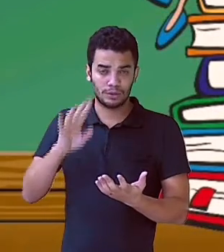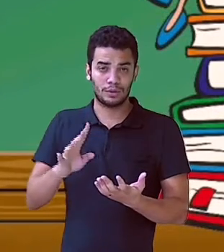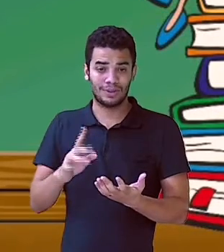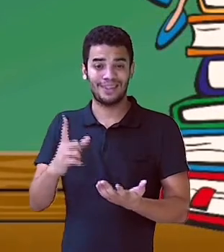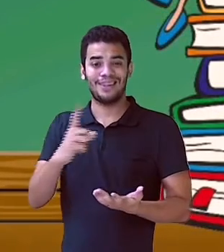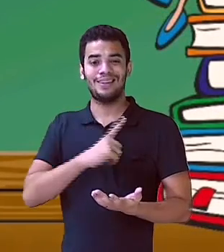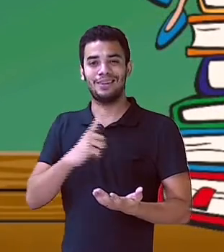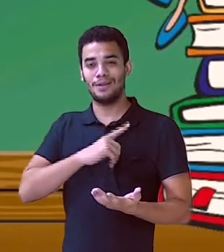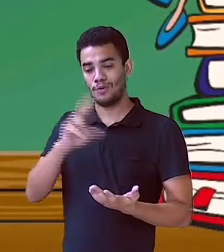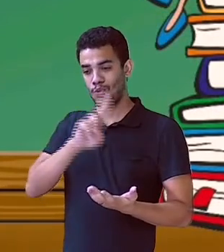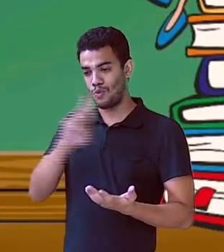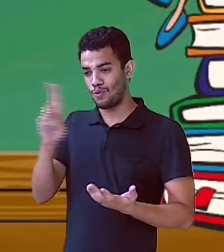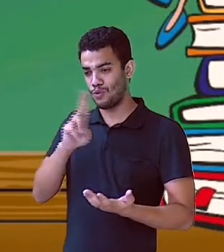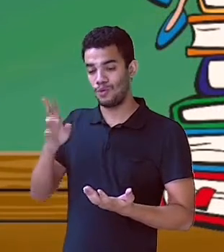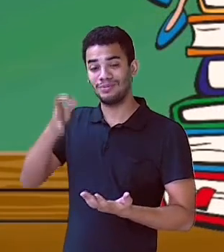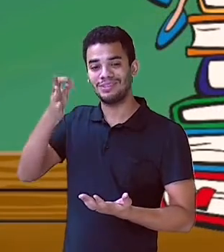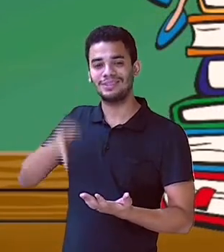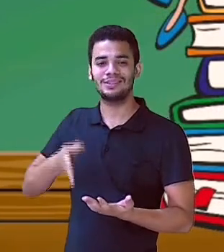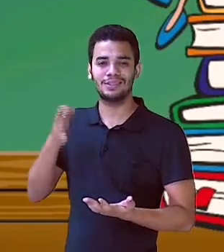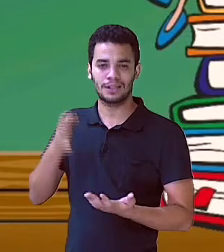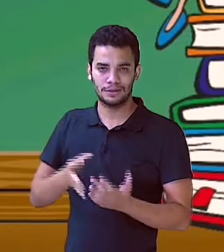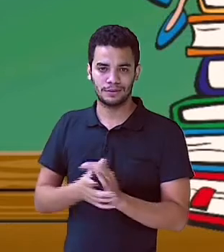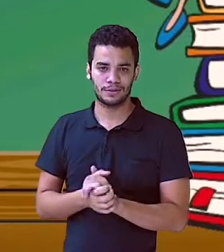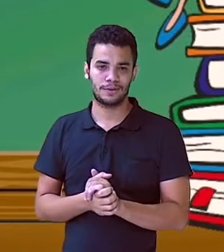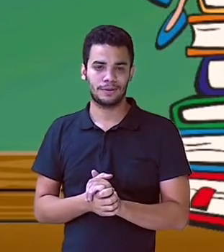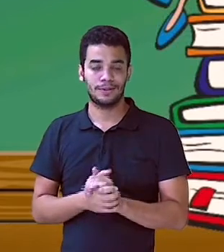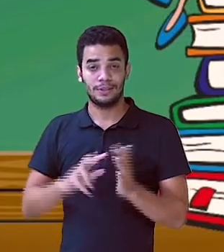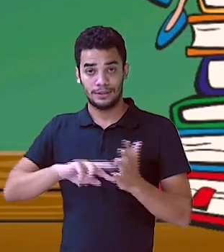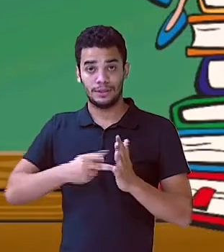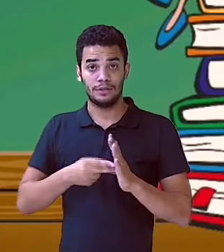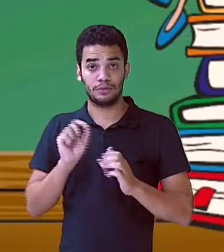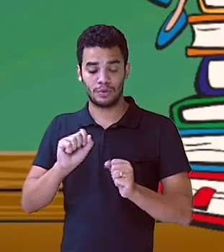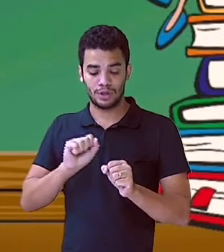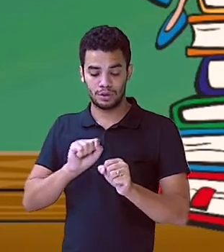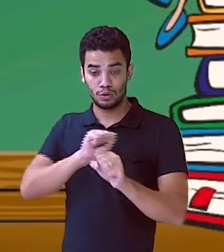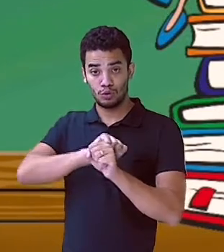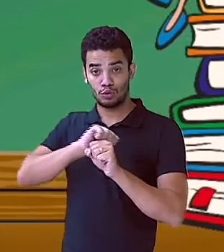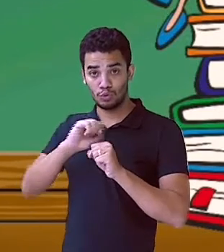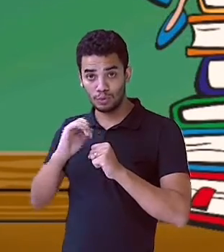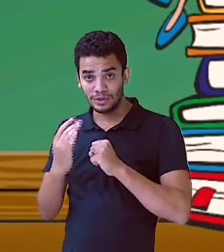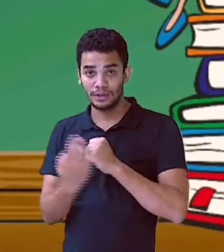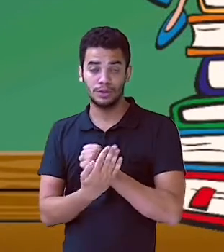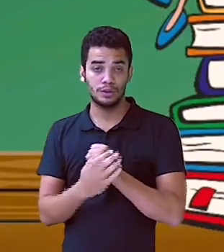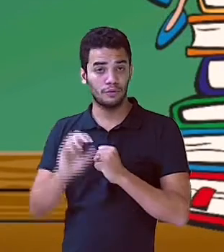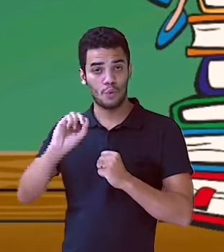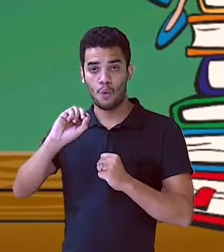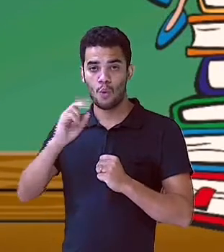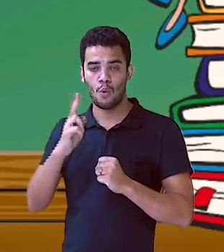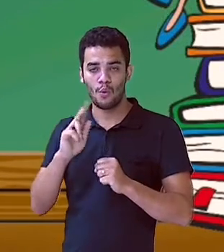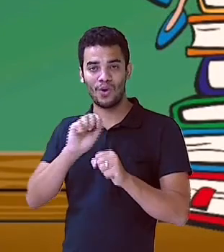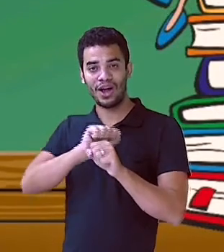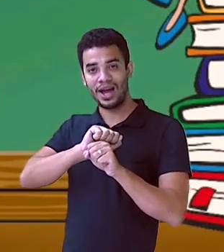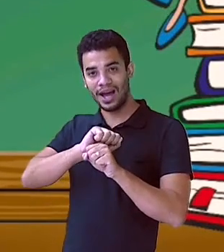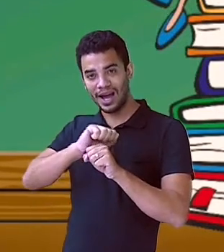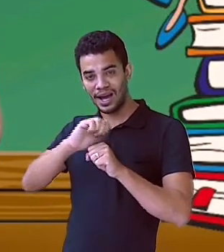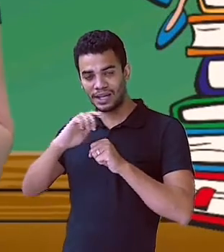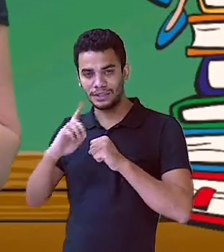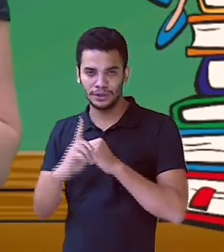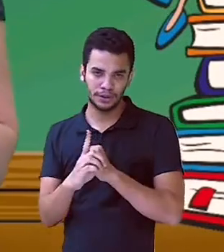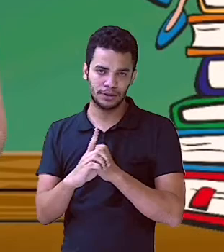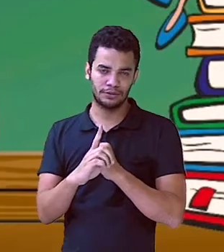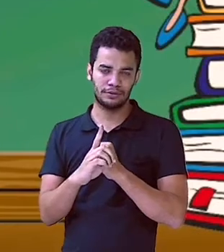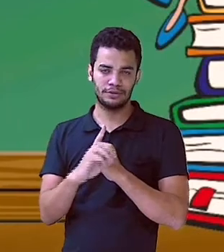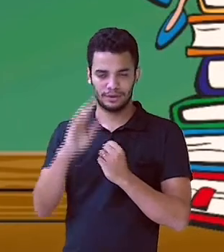nome. E aí, quando eu falo de nome, eu tô relacionando com um substantivo ou um adjetivo. Bem, vamos para o